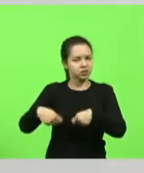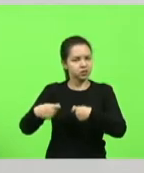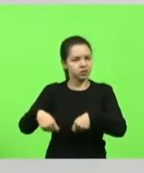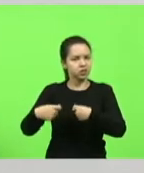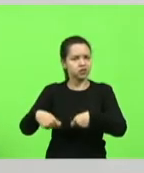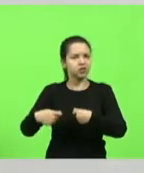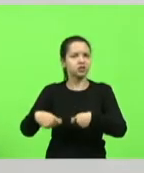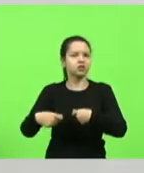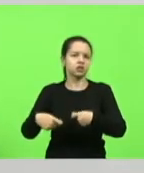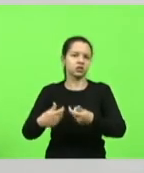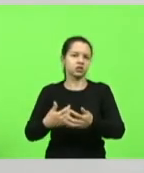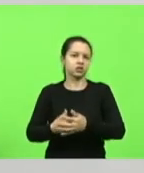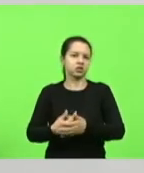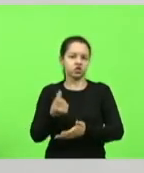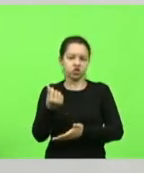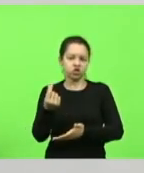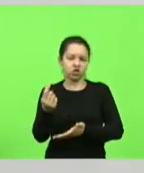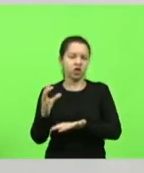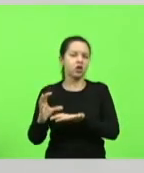de trazer recursos